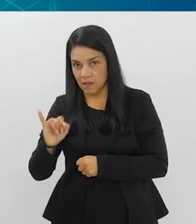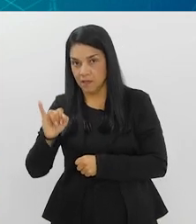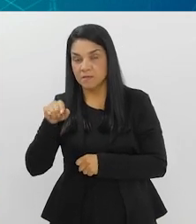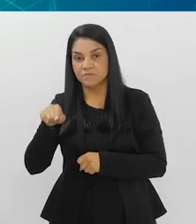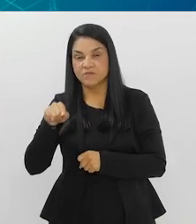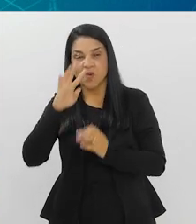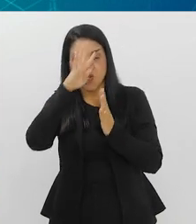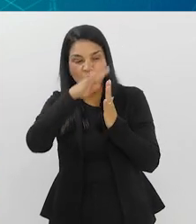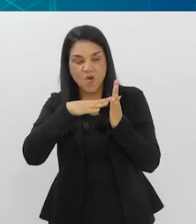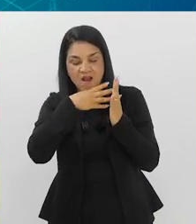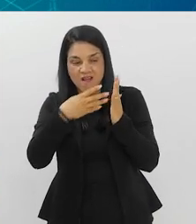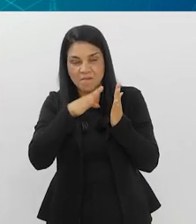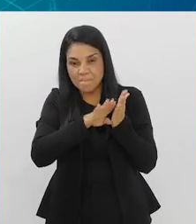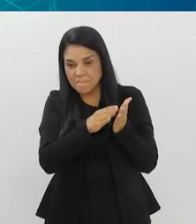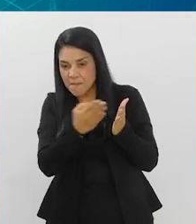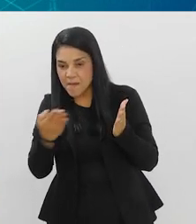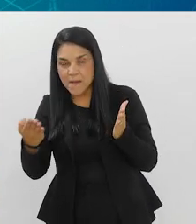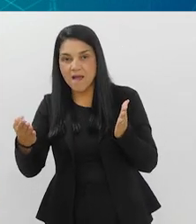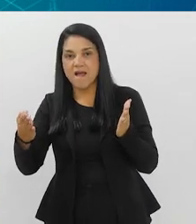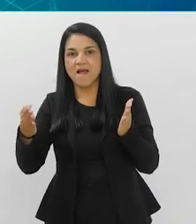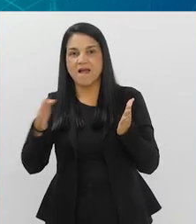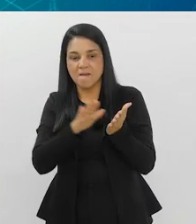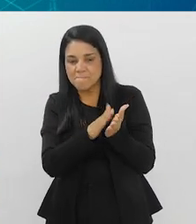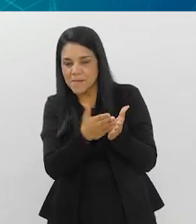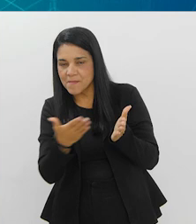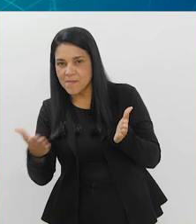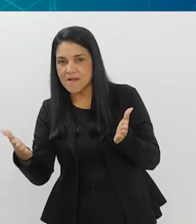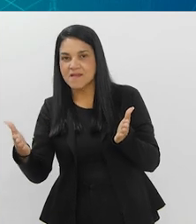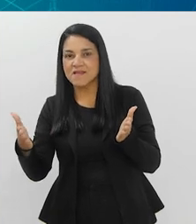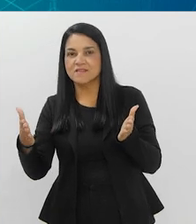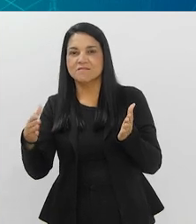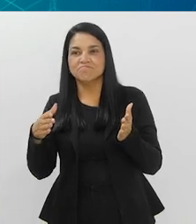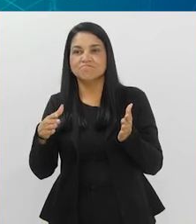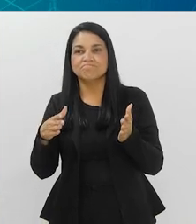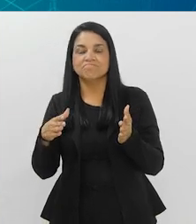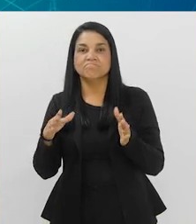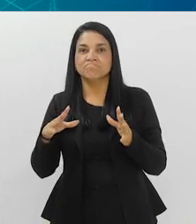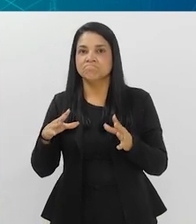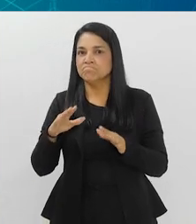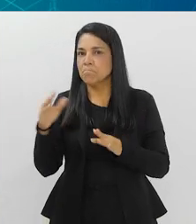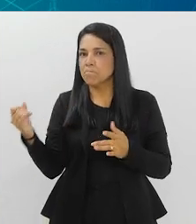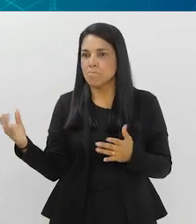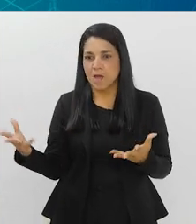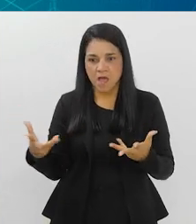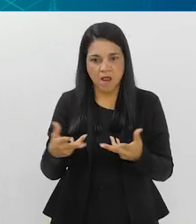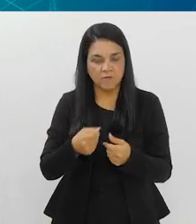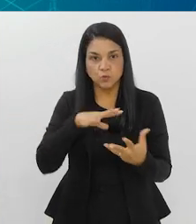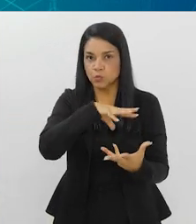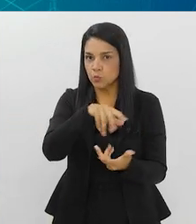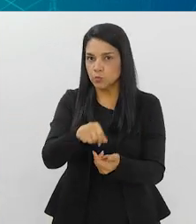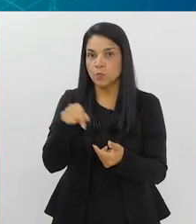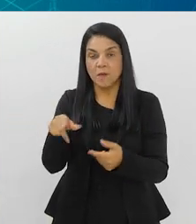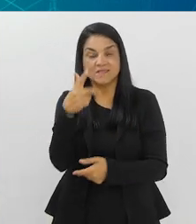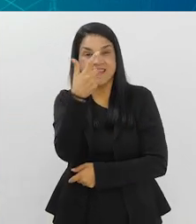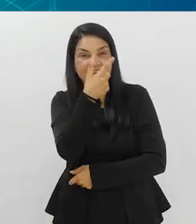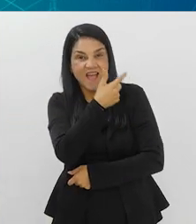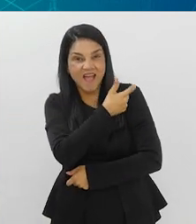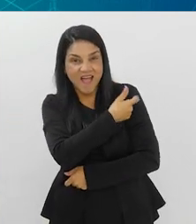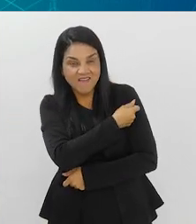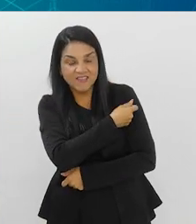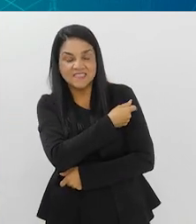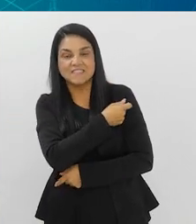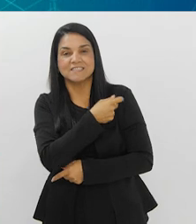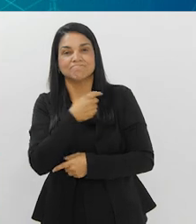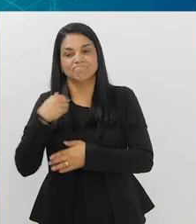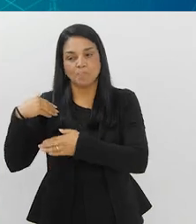calendários, um dos portfólios de vacina mais incríveis do mundo, mas a vacina, infelizmente, ela é vítima do seu